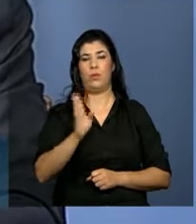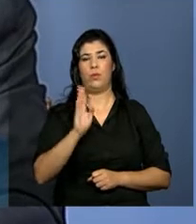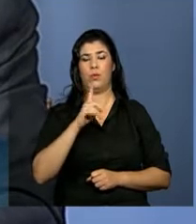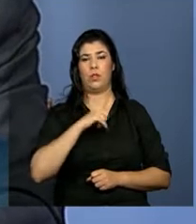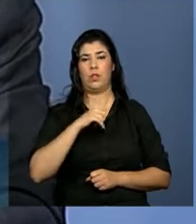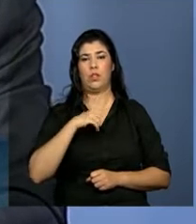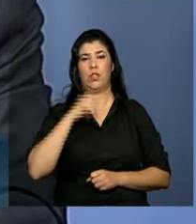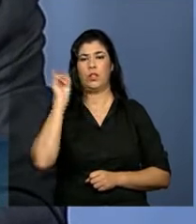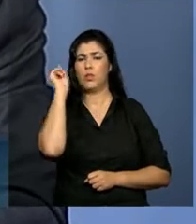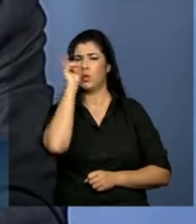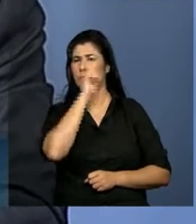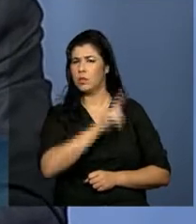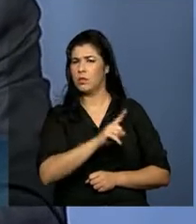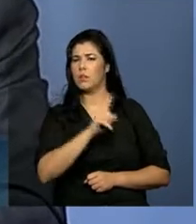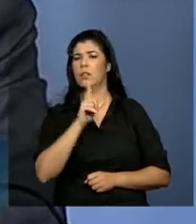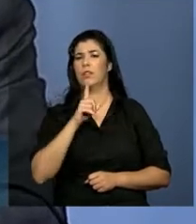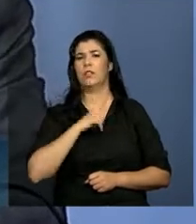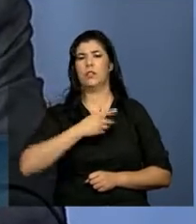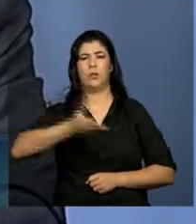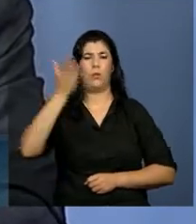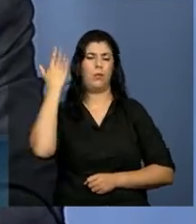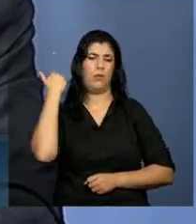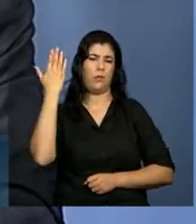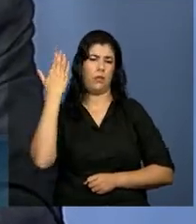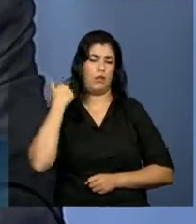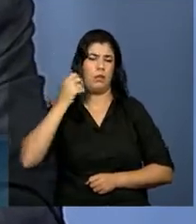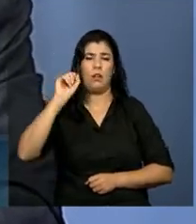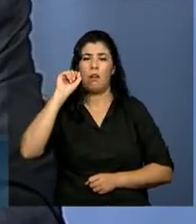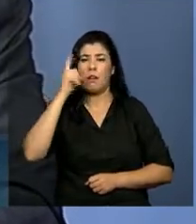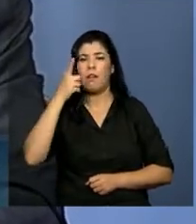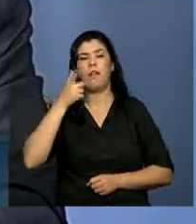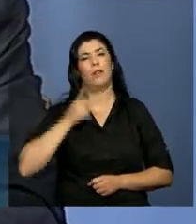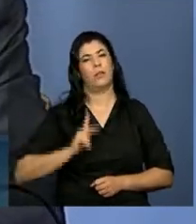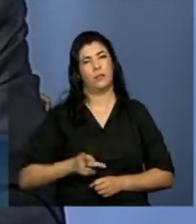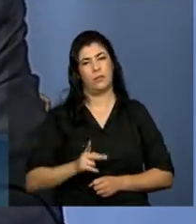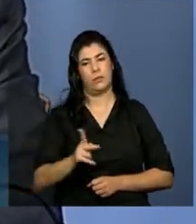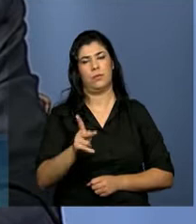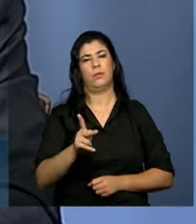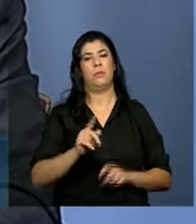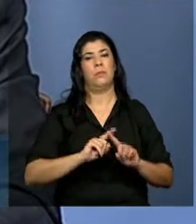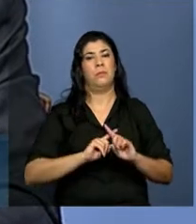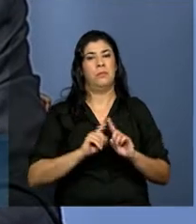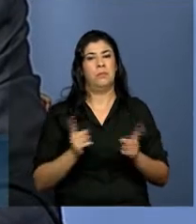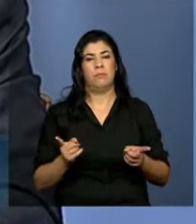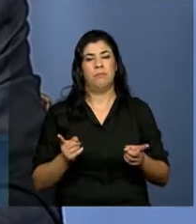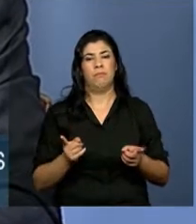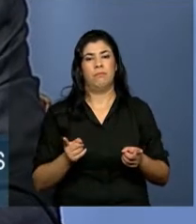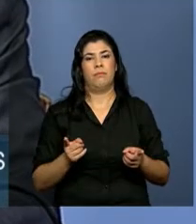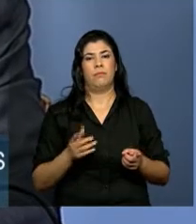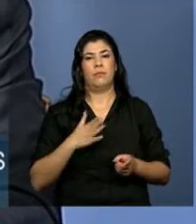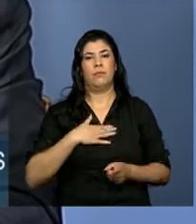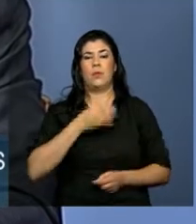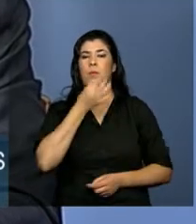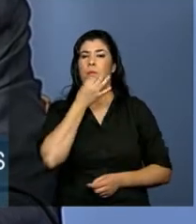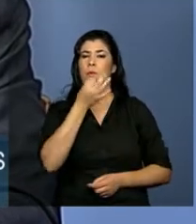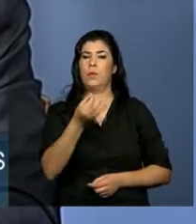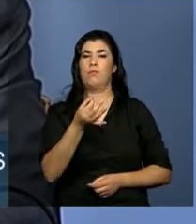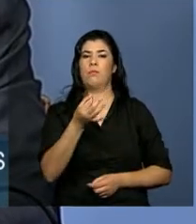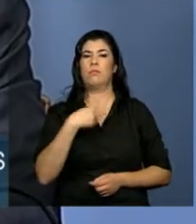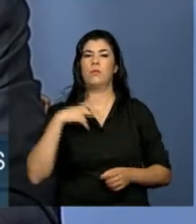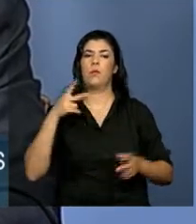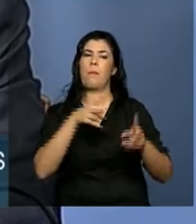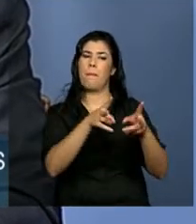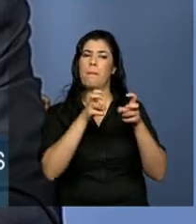as dificuldades que existiam naquela época, eu acho que as dificuldades permanecem. Mas eu vejo hoje um momento